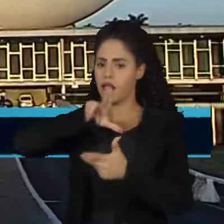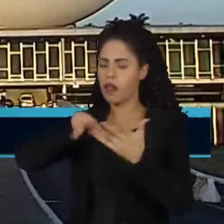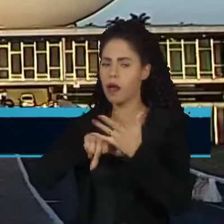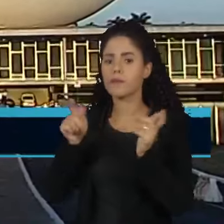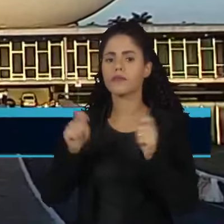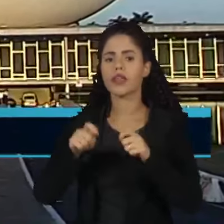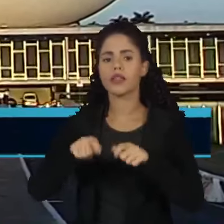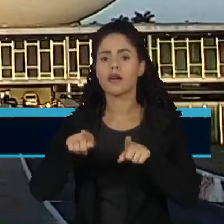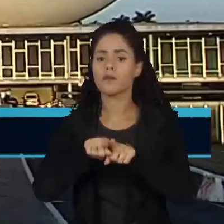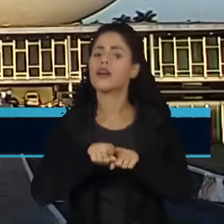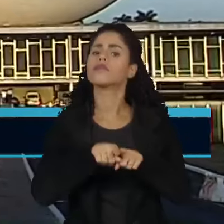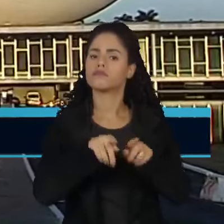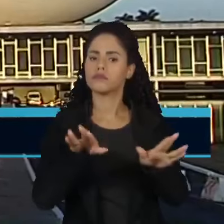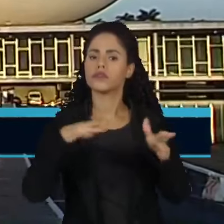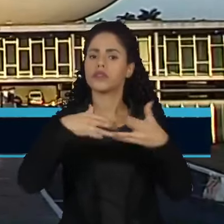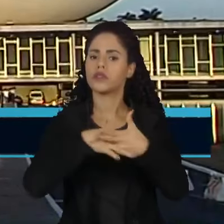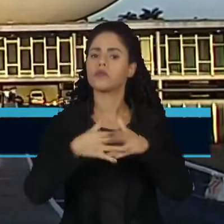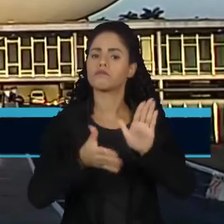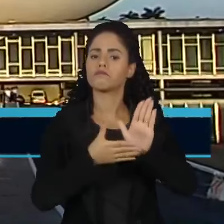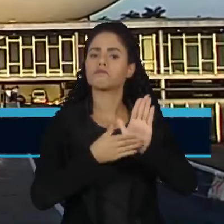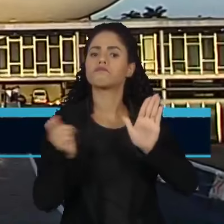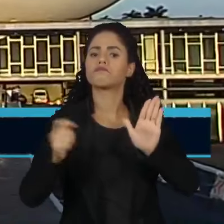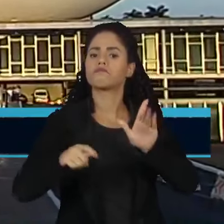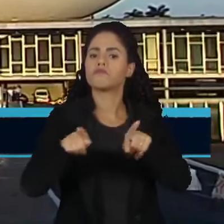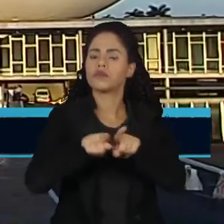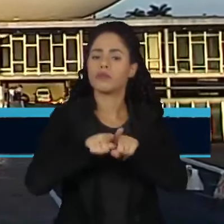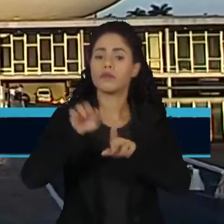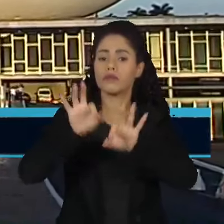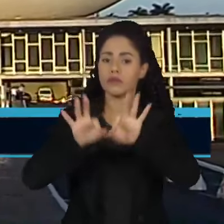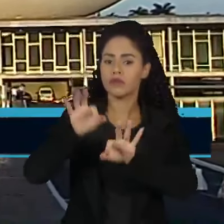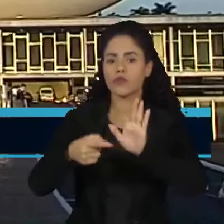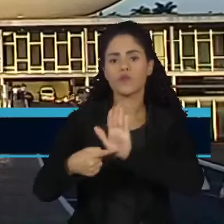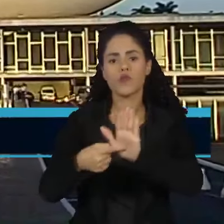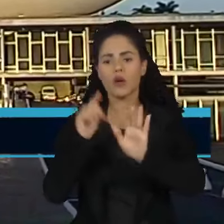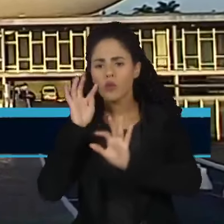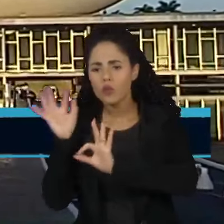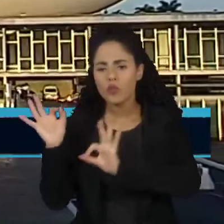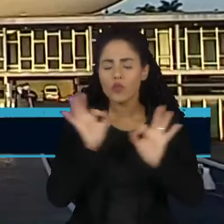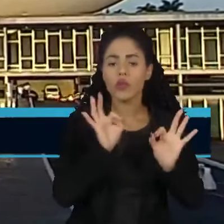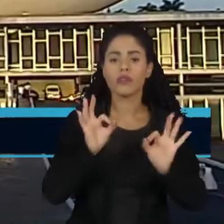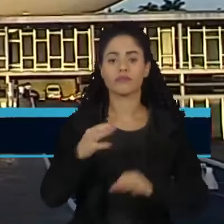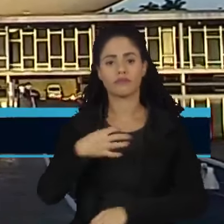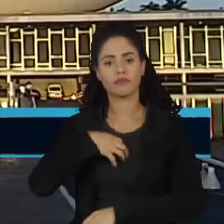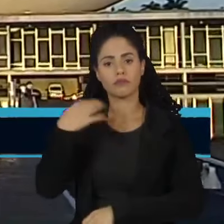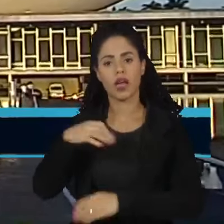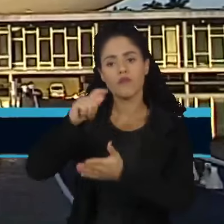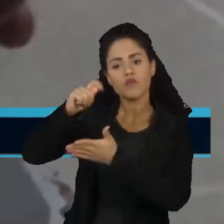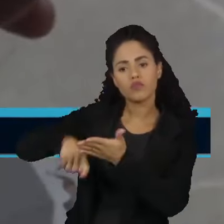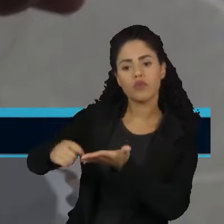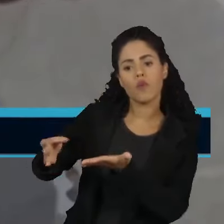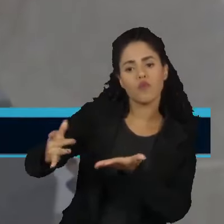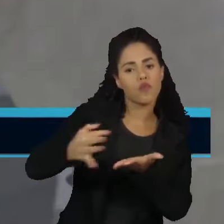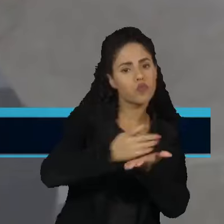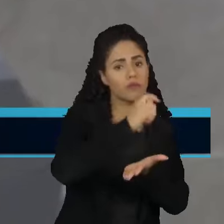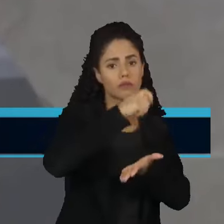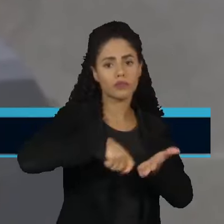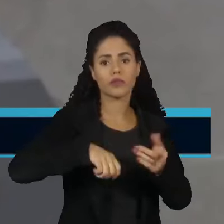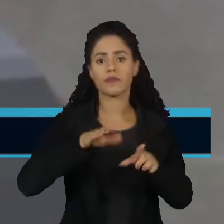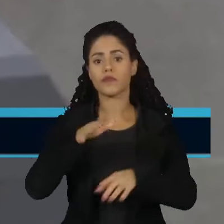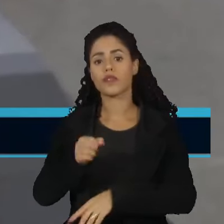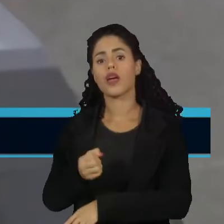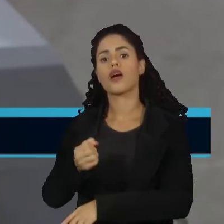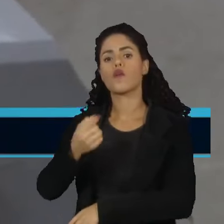Os cidadãos também podem propor, desde que o projeto seja acompanhado de um abaixo-assinado de, no mínimo,